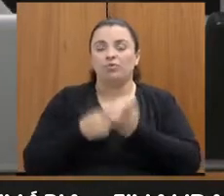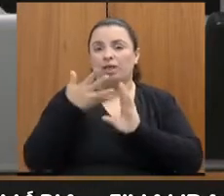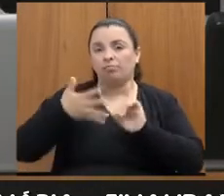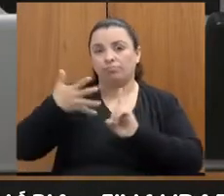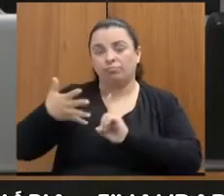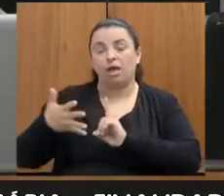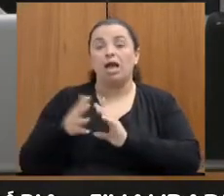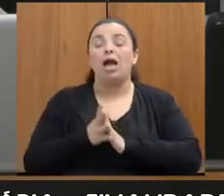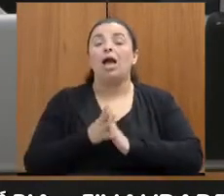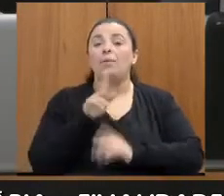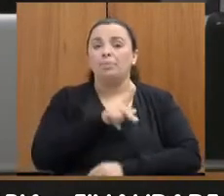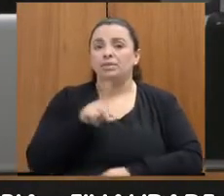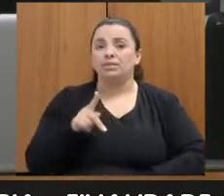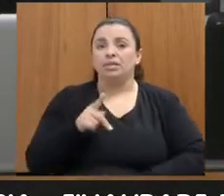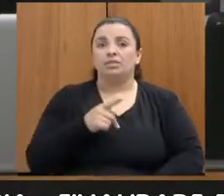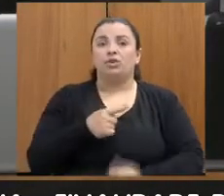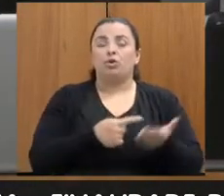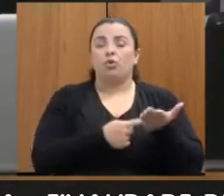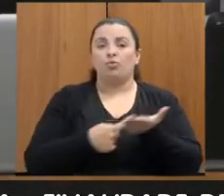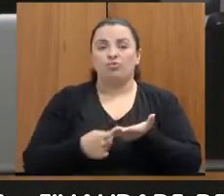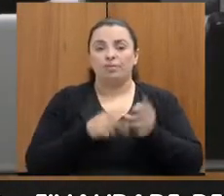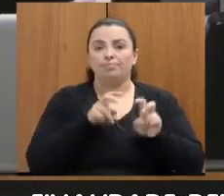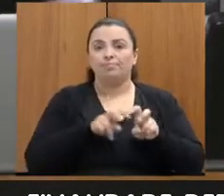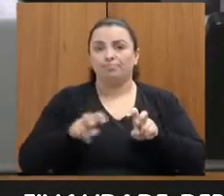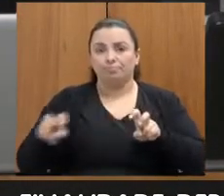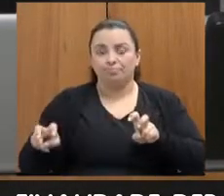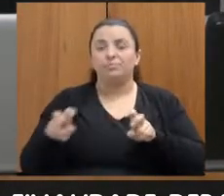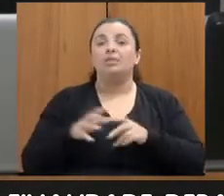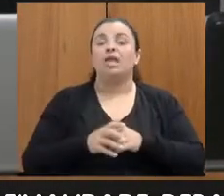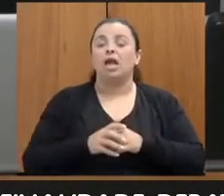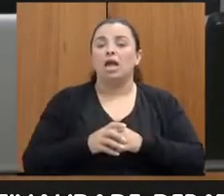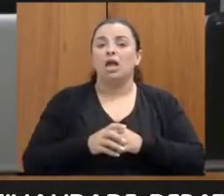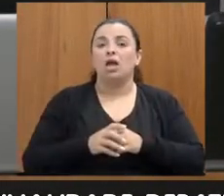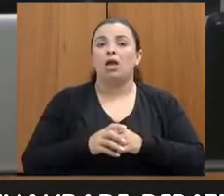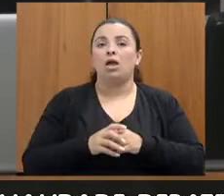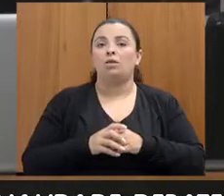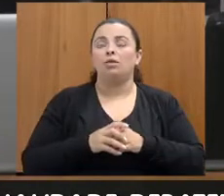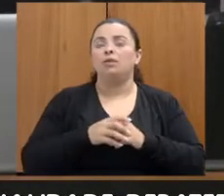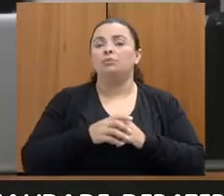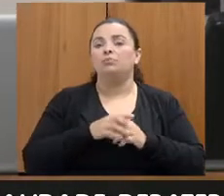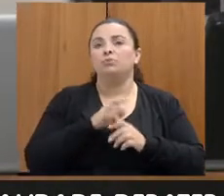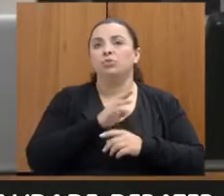convida a tomar assento as seguintes convidadas e convidados.